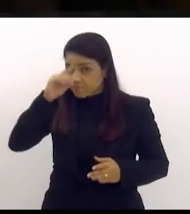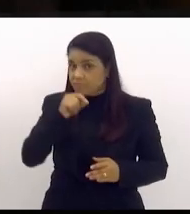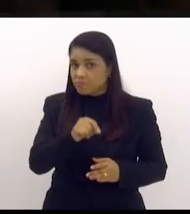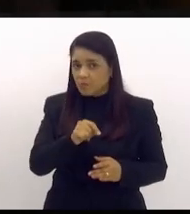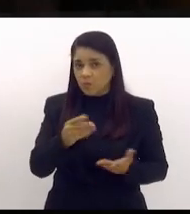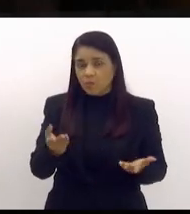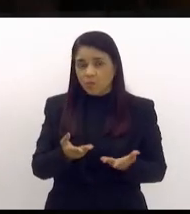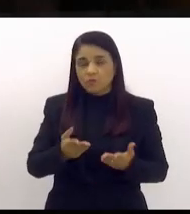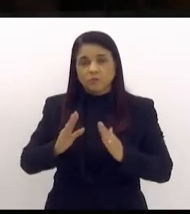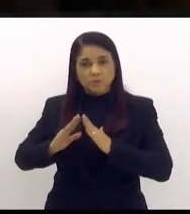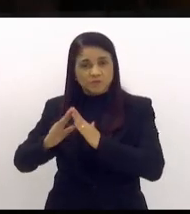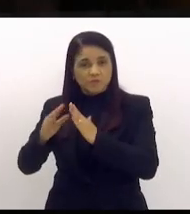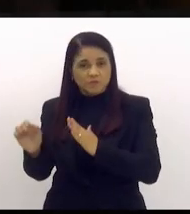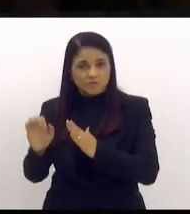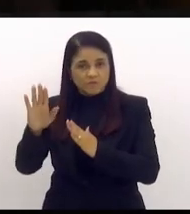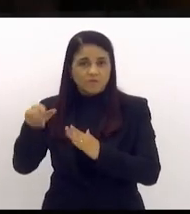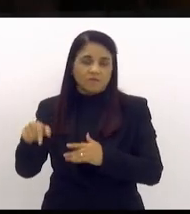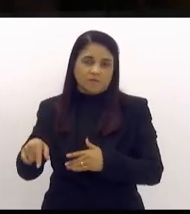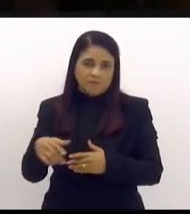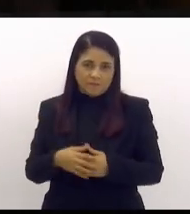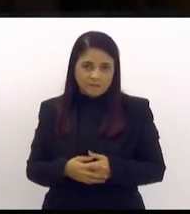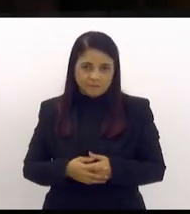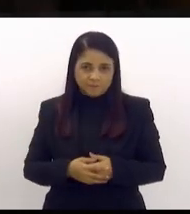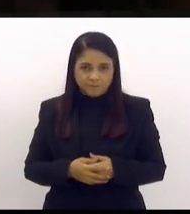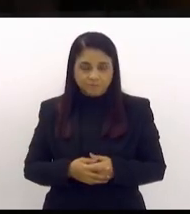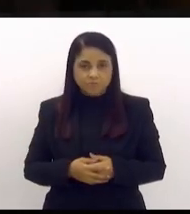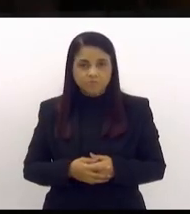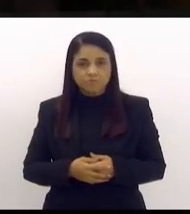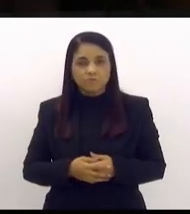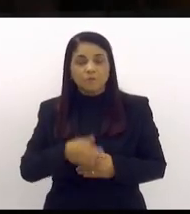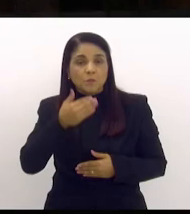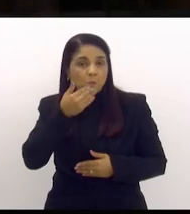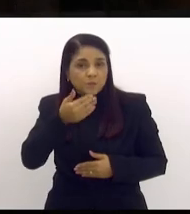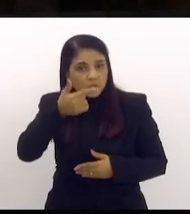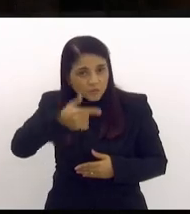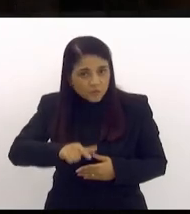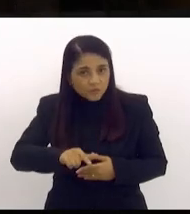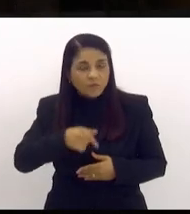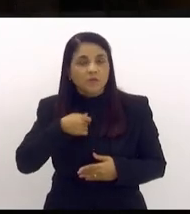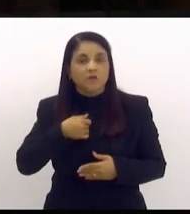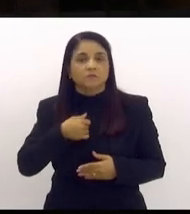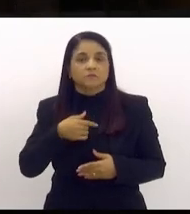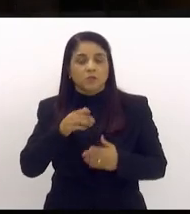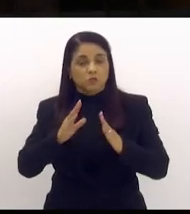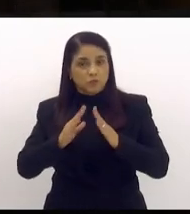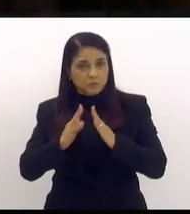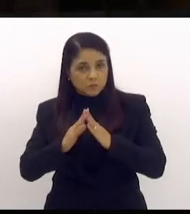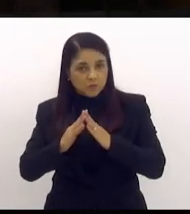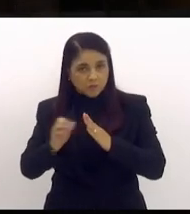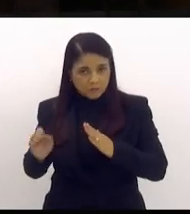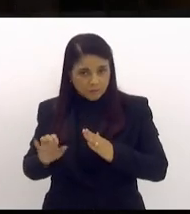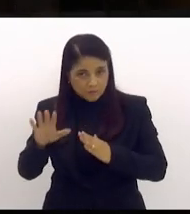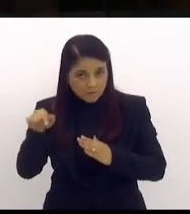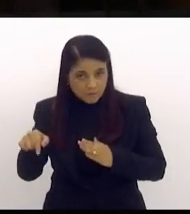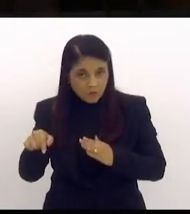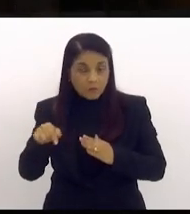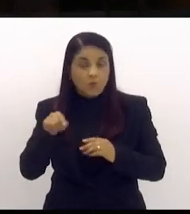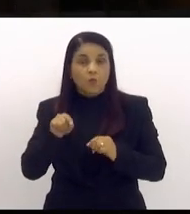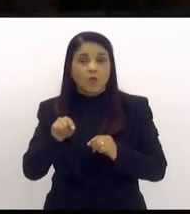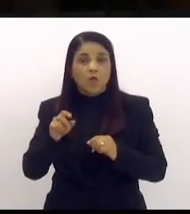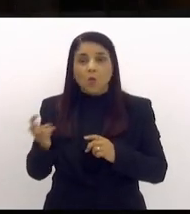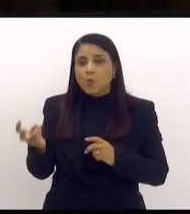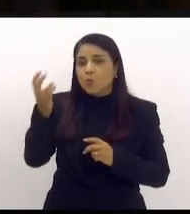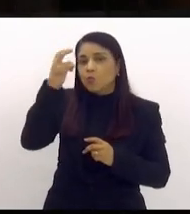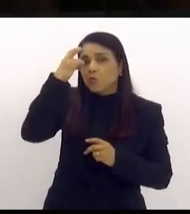para as favelas e periferias. Outra reivindicação trazida pelos moradores era com relação à